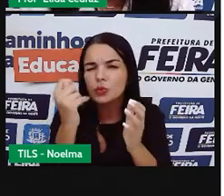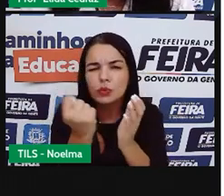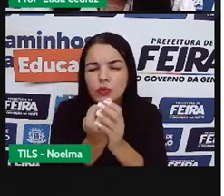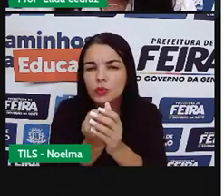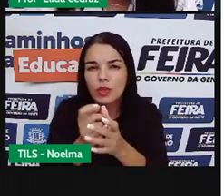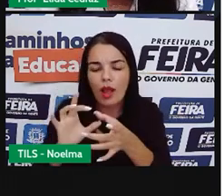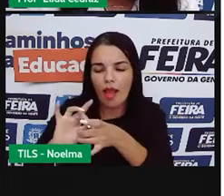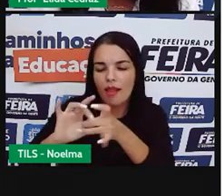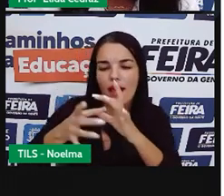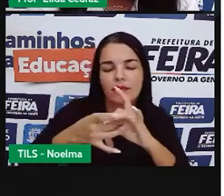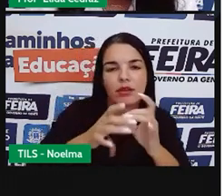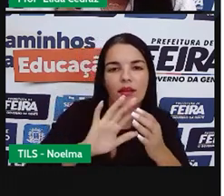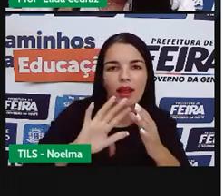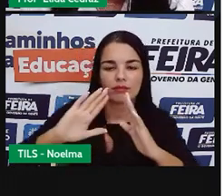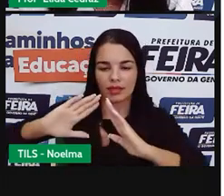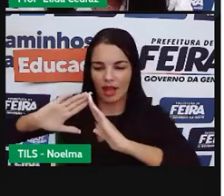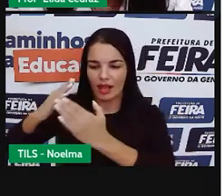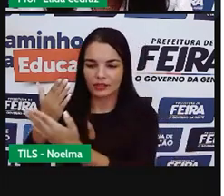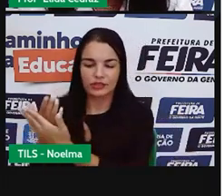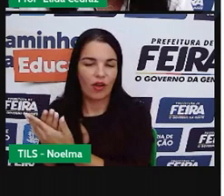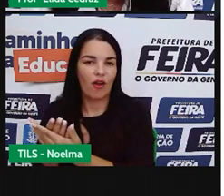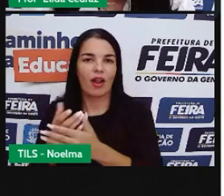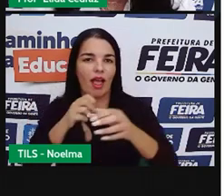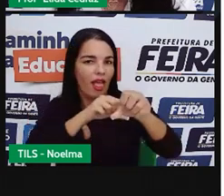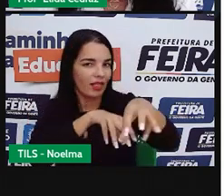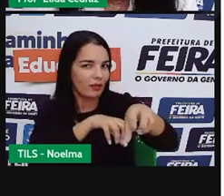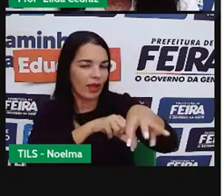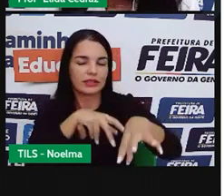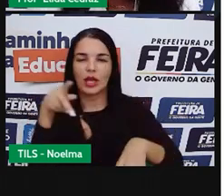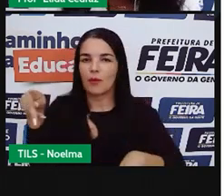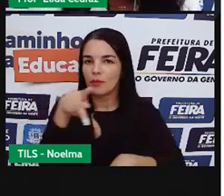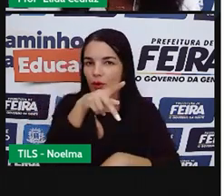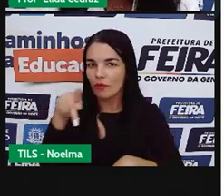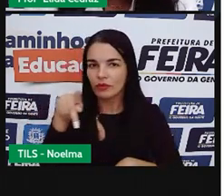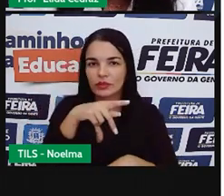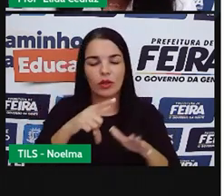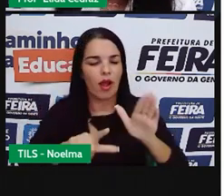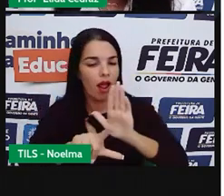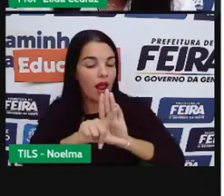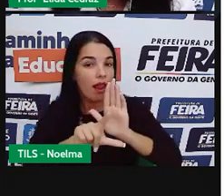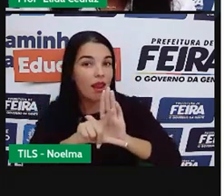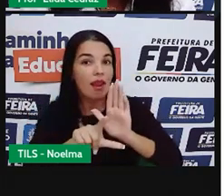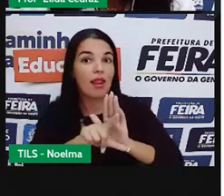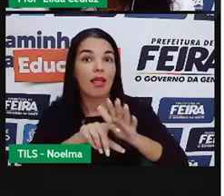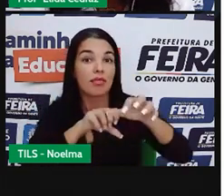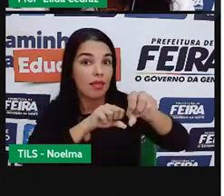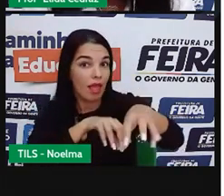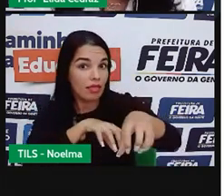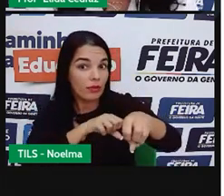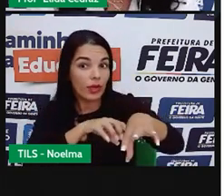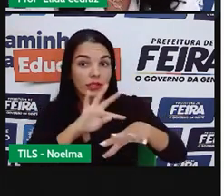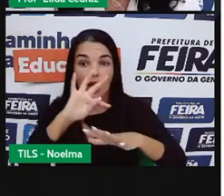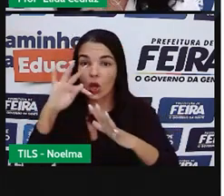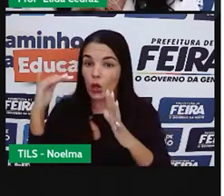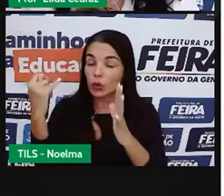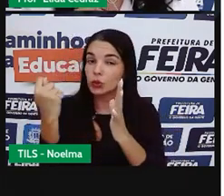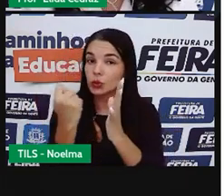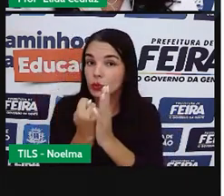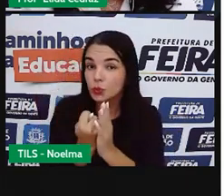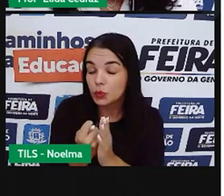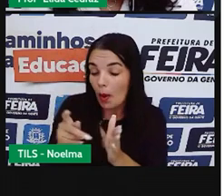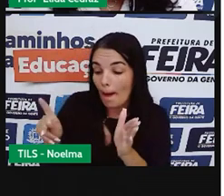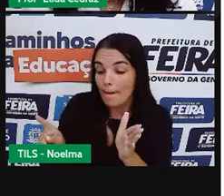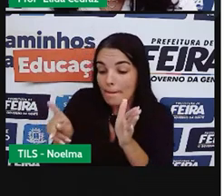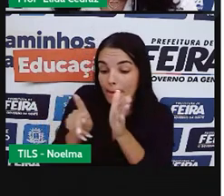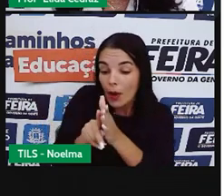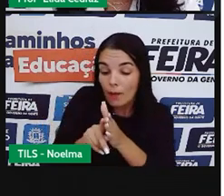Escolas, alunos, professores, as leis, os regimentos. Tudo o que for de